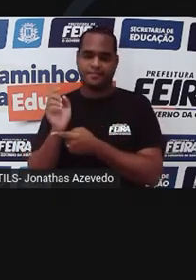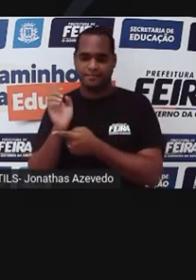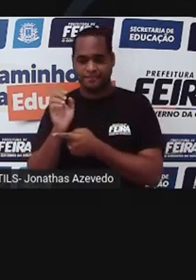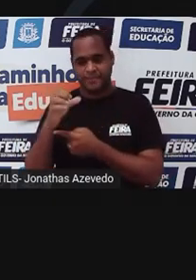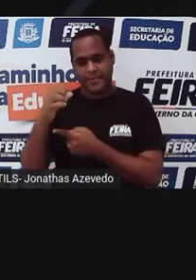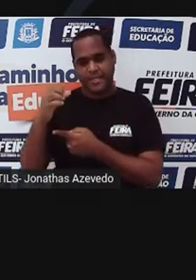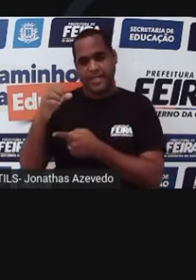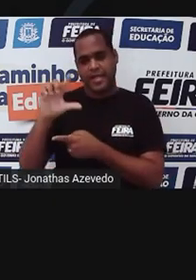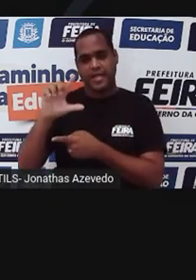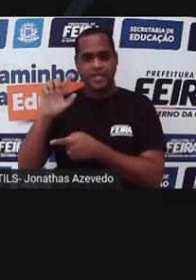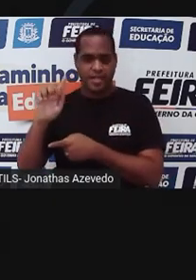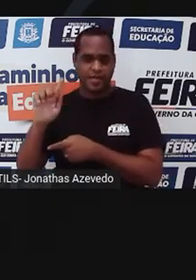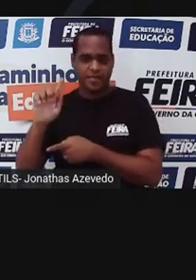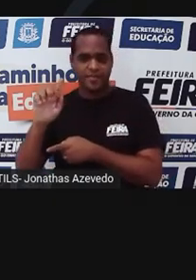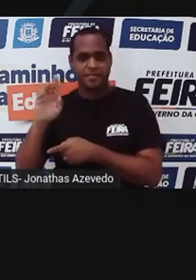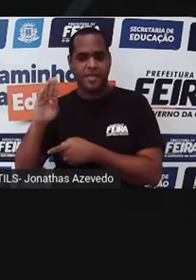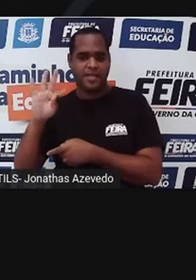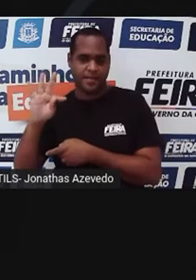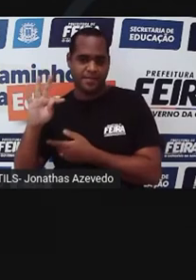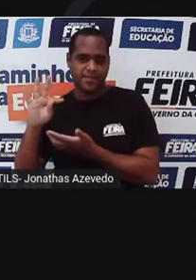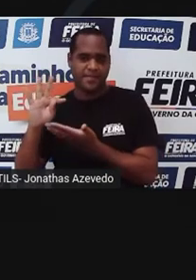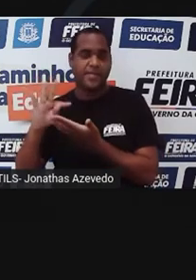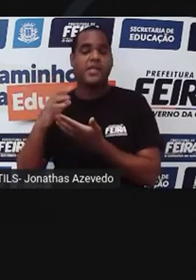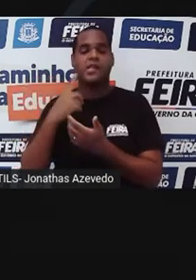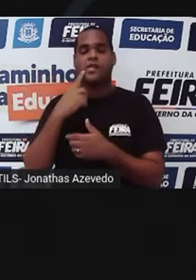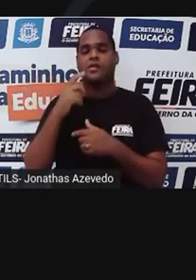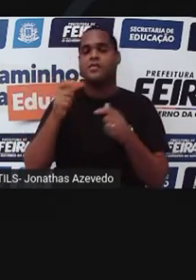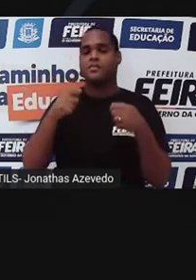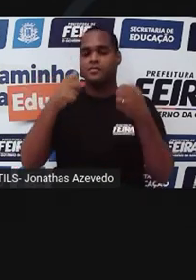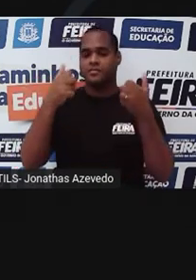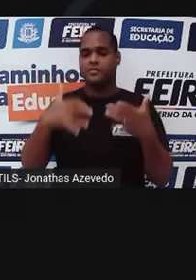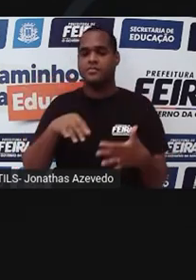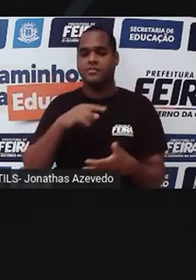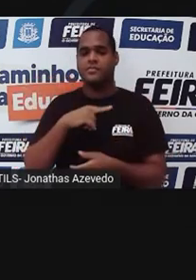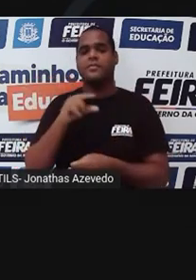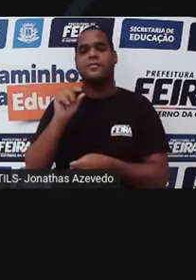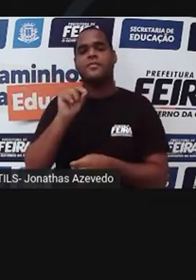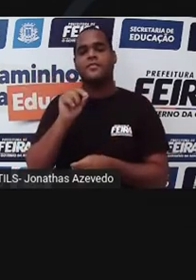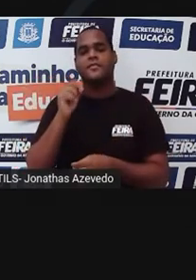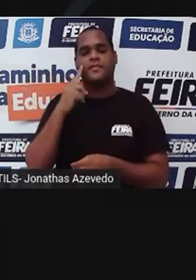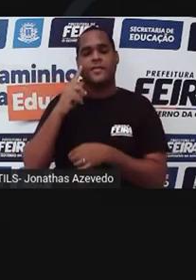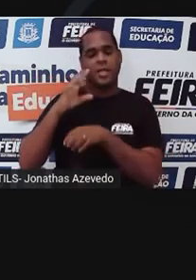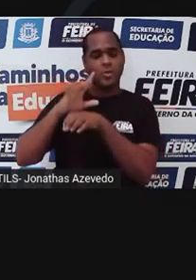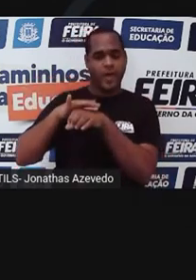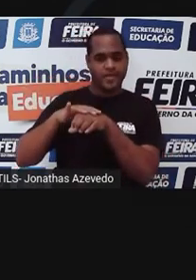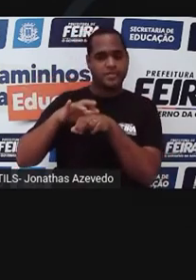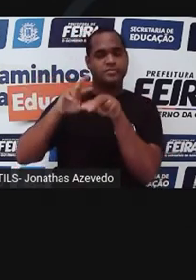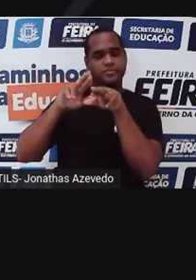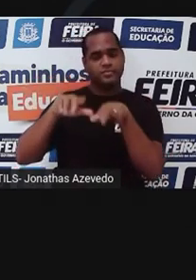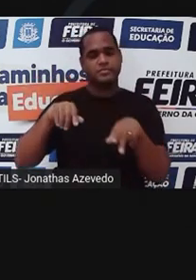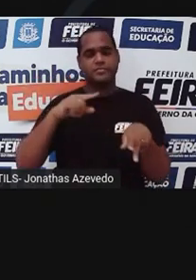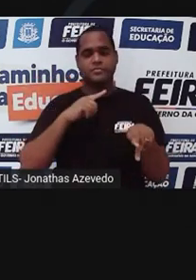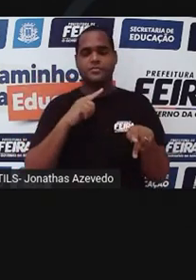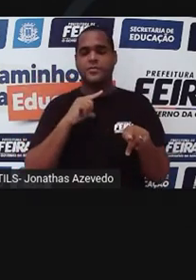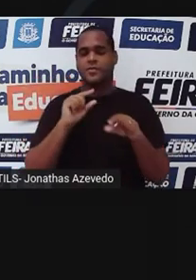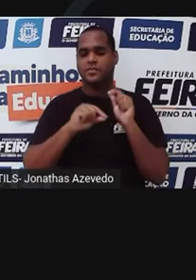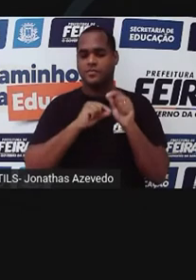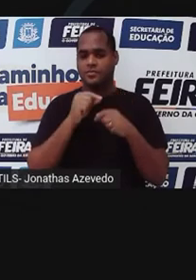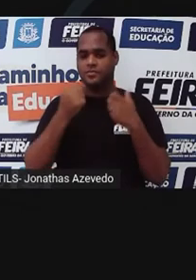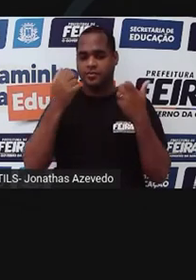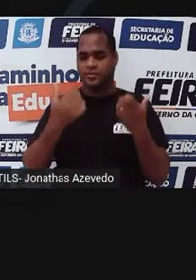aí se começou a suspeitar que houvesse algum agente infeccioso, que não se sabia qual era, sendo